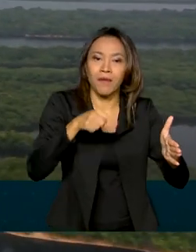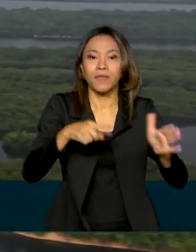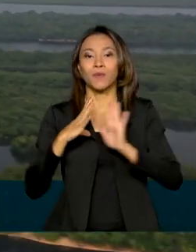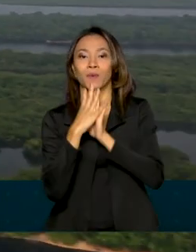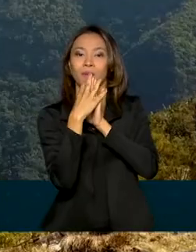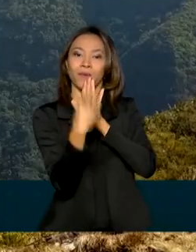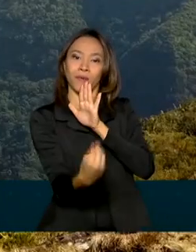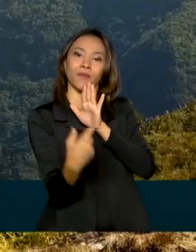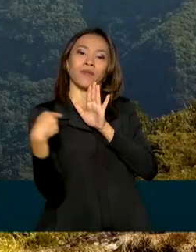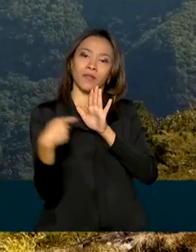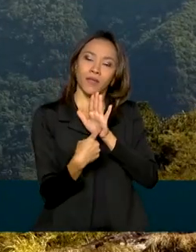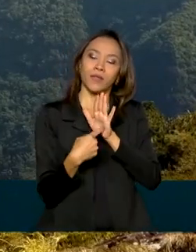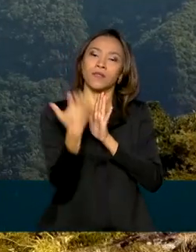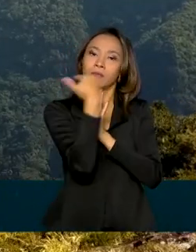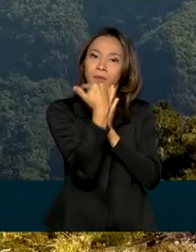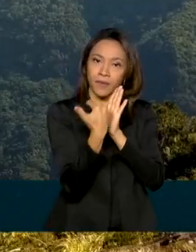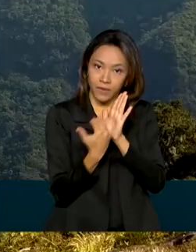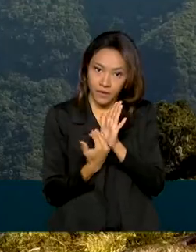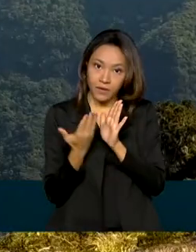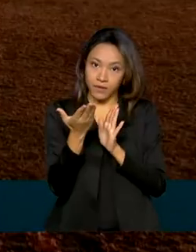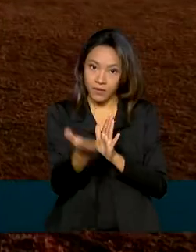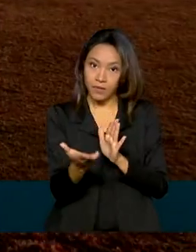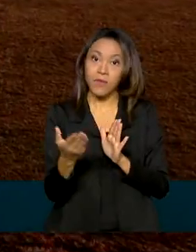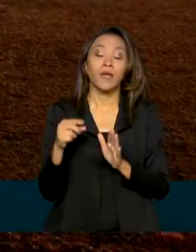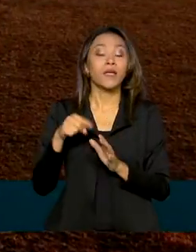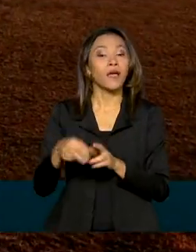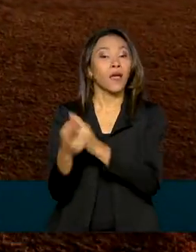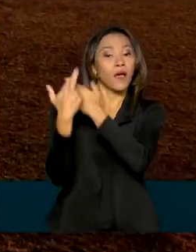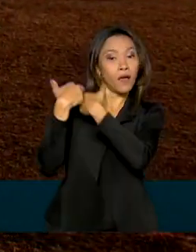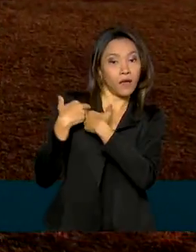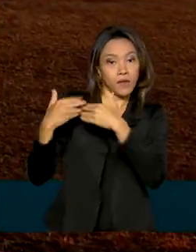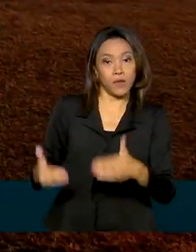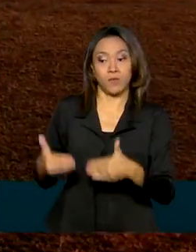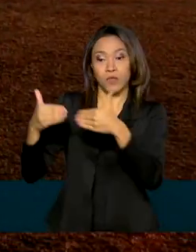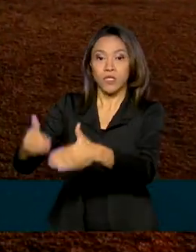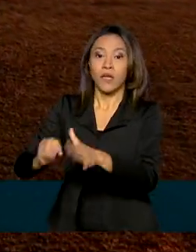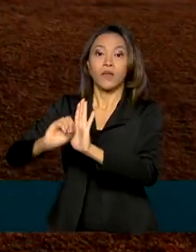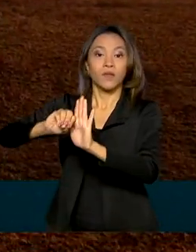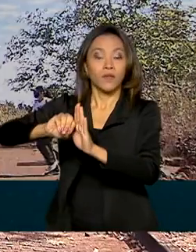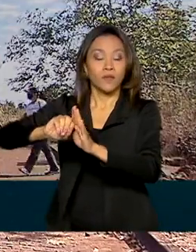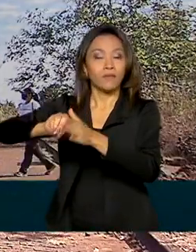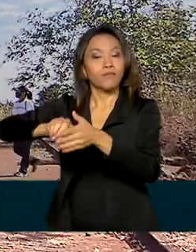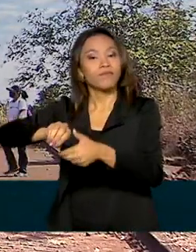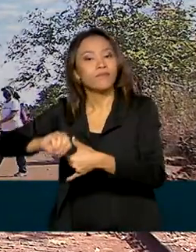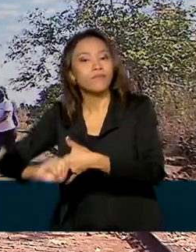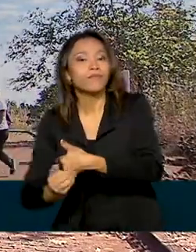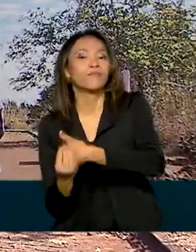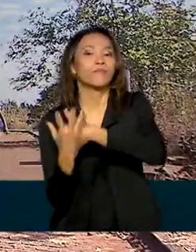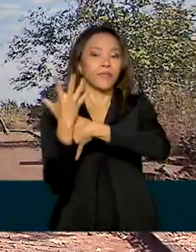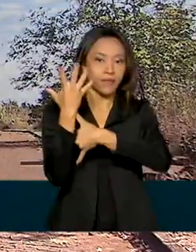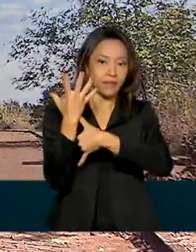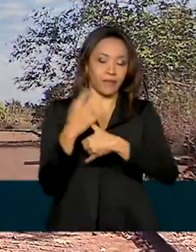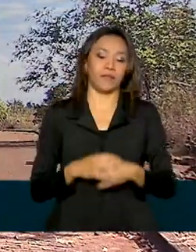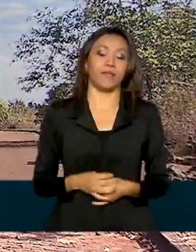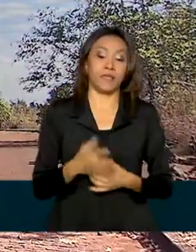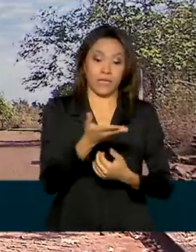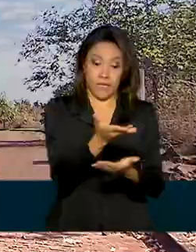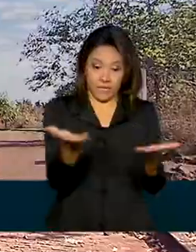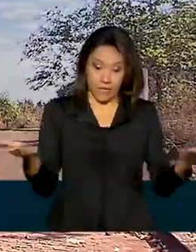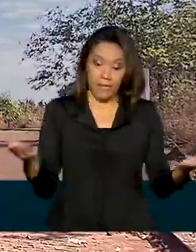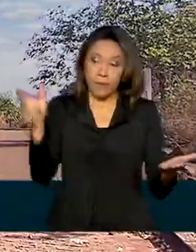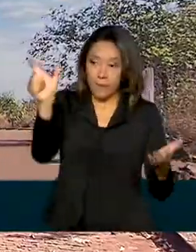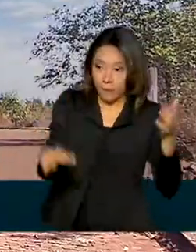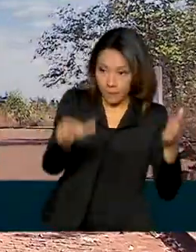Adote um Parque do Ministério do Meio Ambiente. Elas representam 15% do bioma. Com a adoção, pessoas, empresas